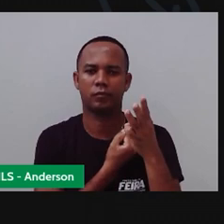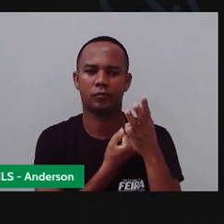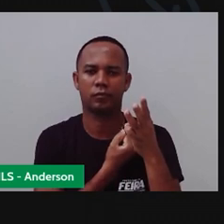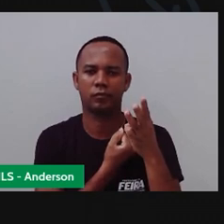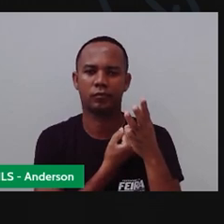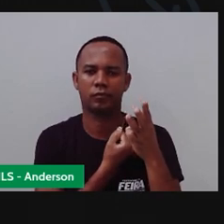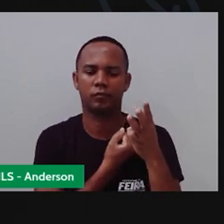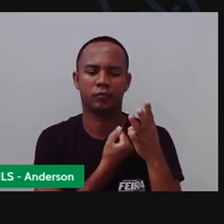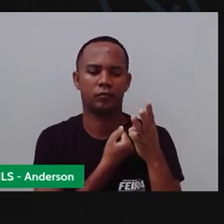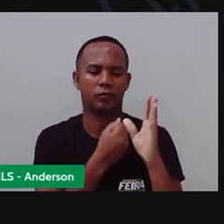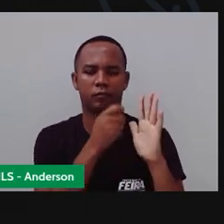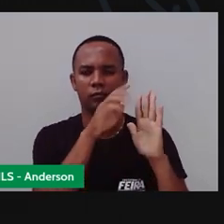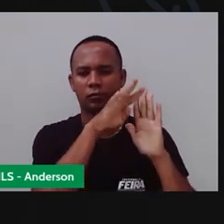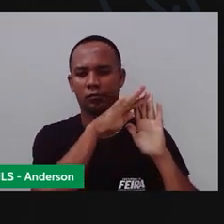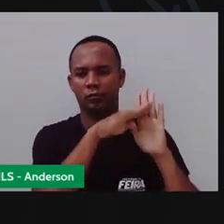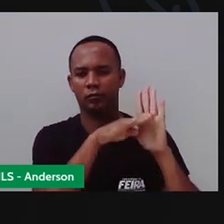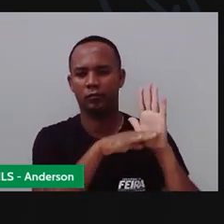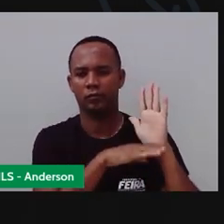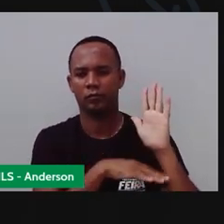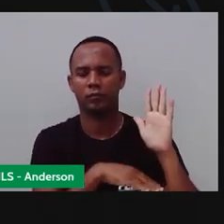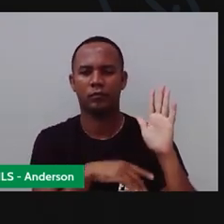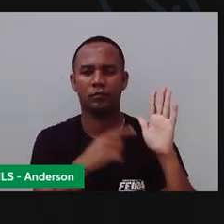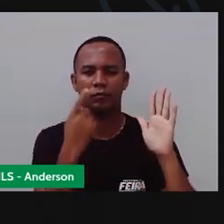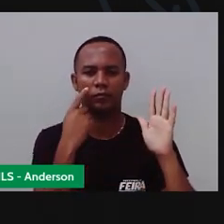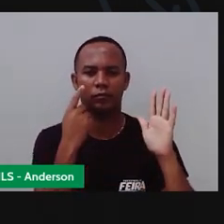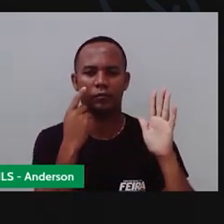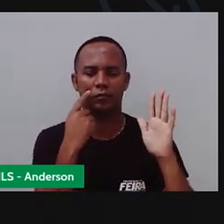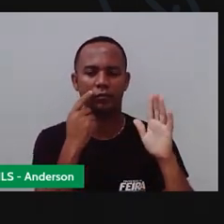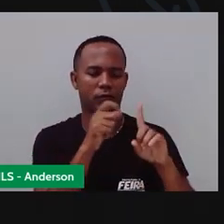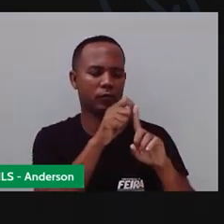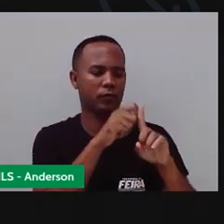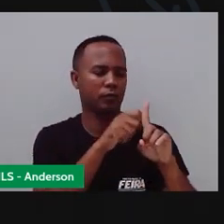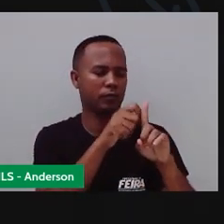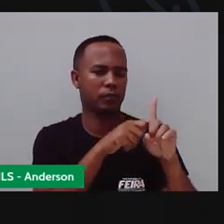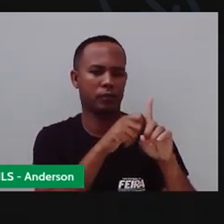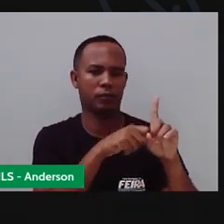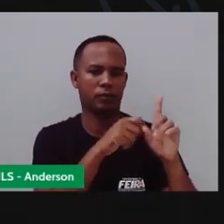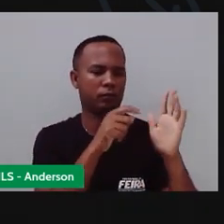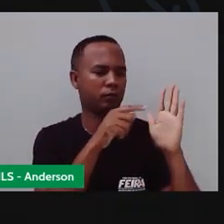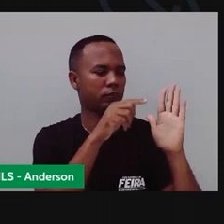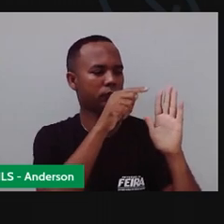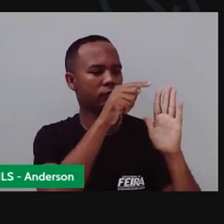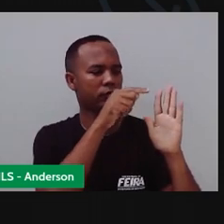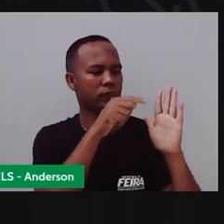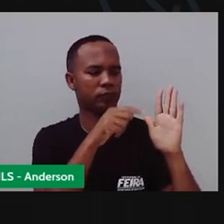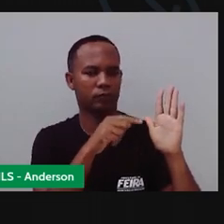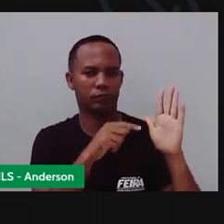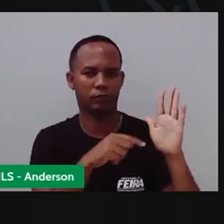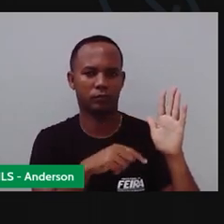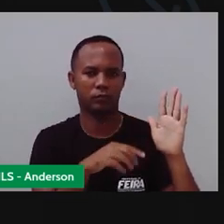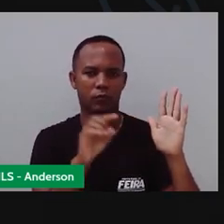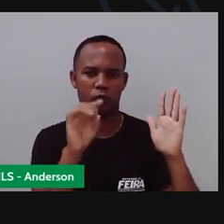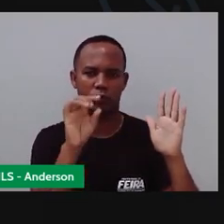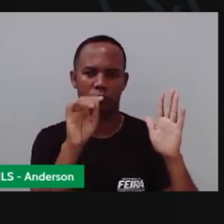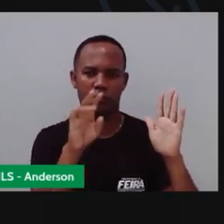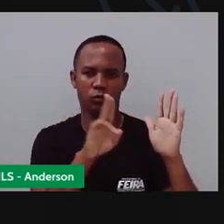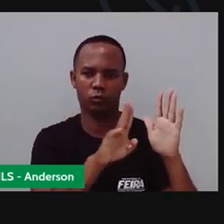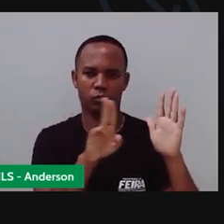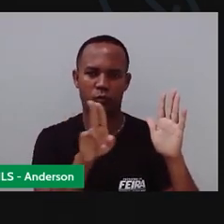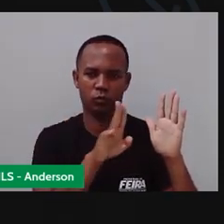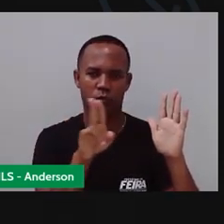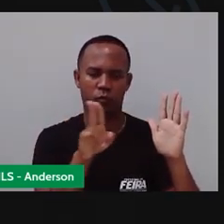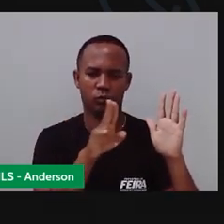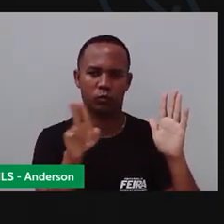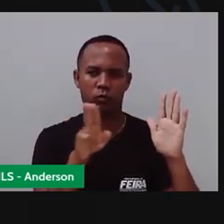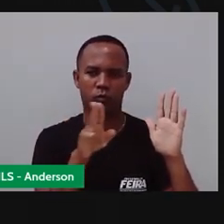tira um pouquinho mais larga, essa daqui, que a vai colocar os meses, né? Aqui. E aqui que a gente vai colocar só o nome, né? O